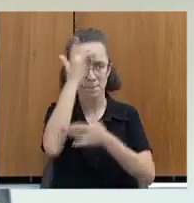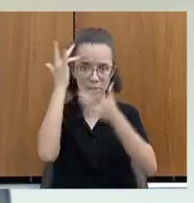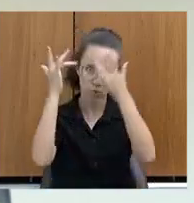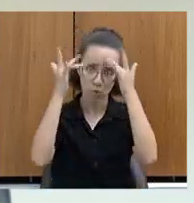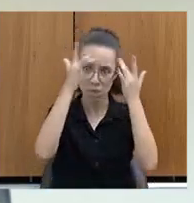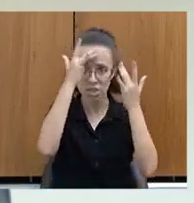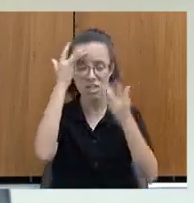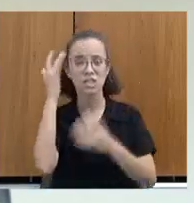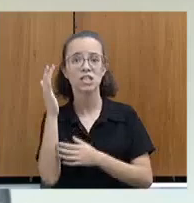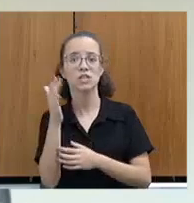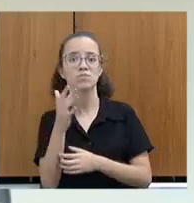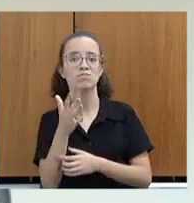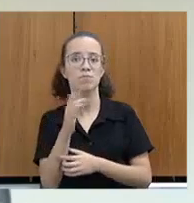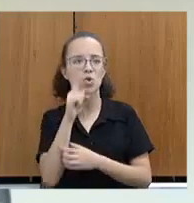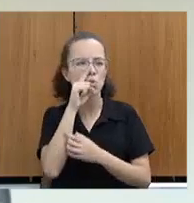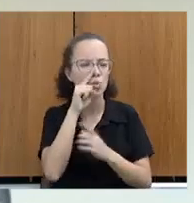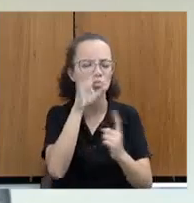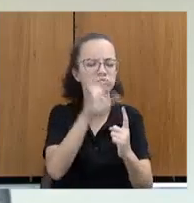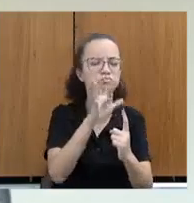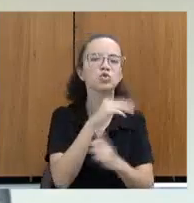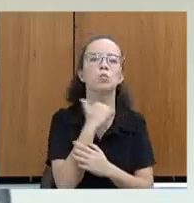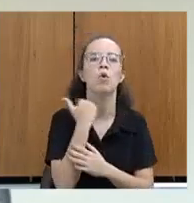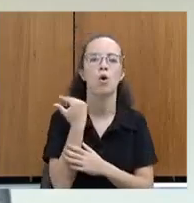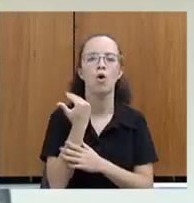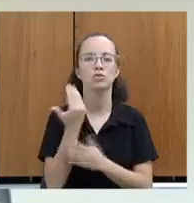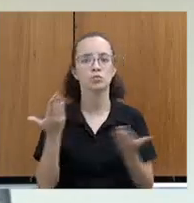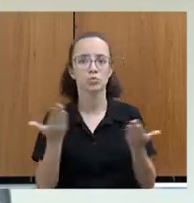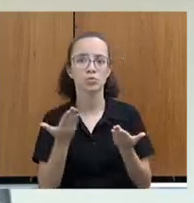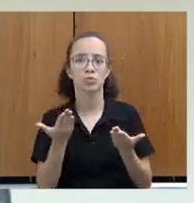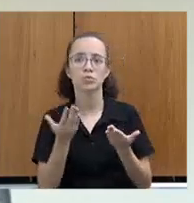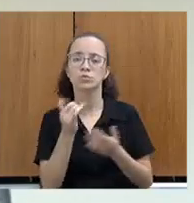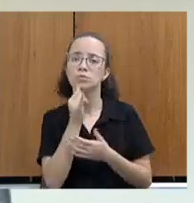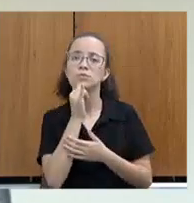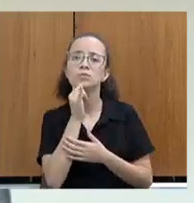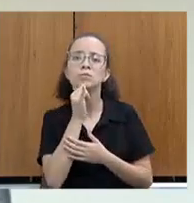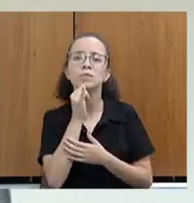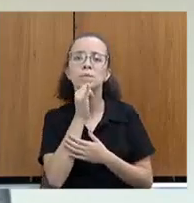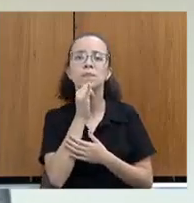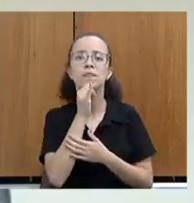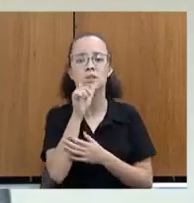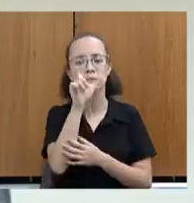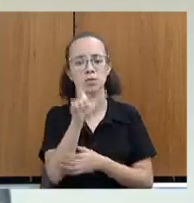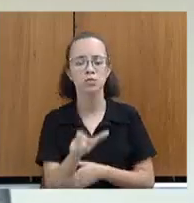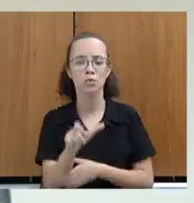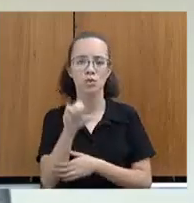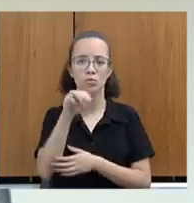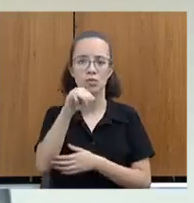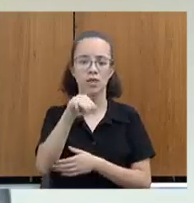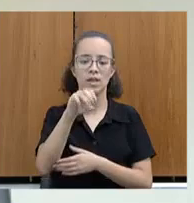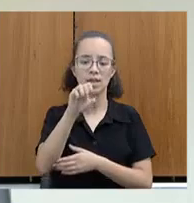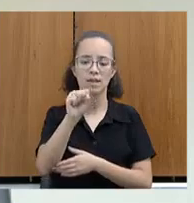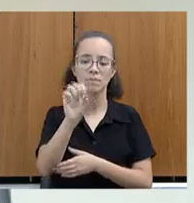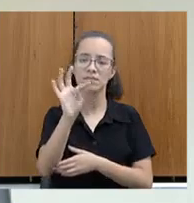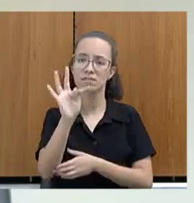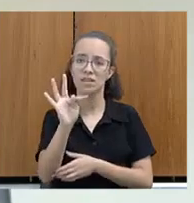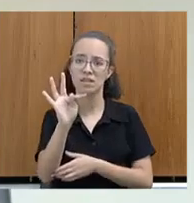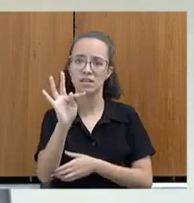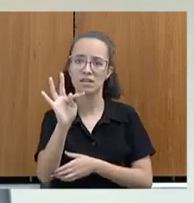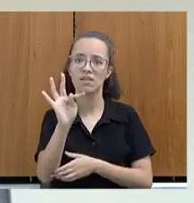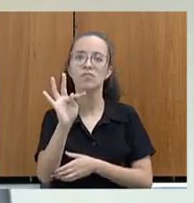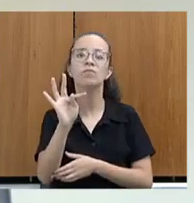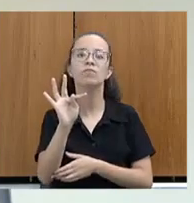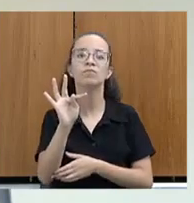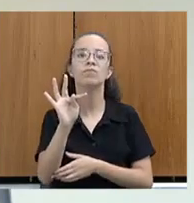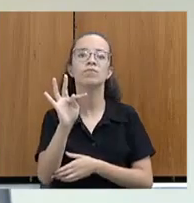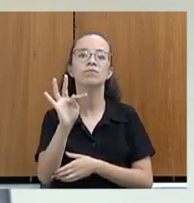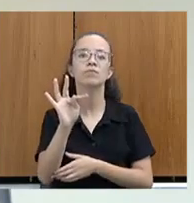sendo ameaçadas, né? Ontem mesmo foi assassinado um companheiro do MST, né? Se não me